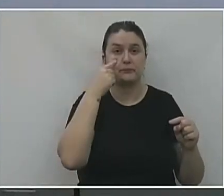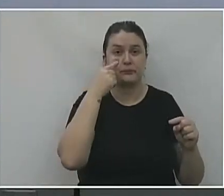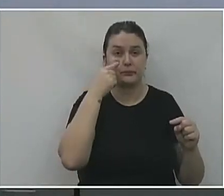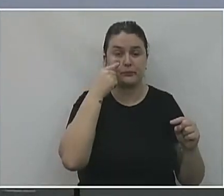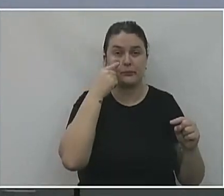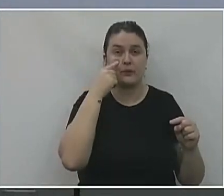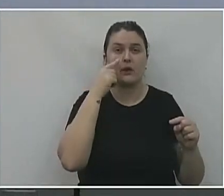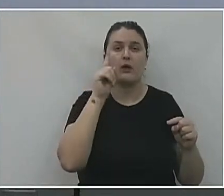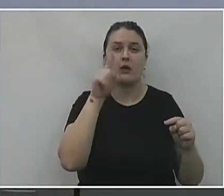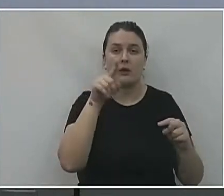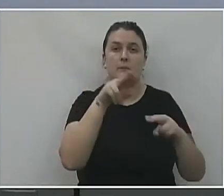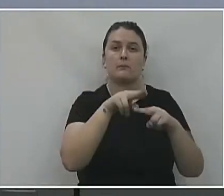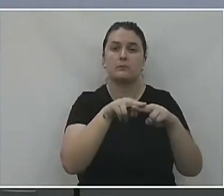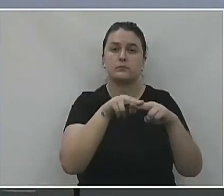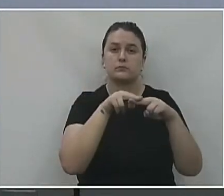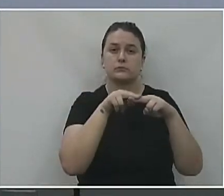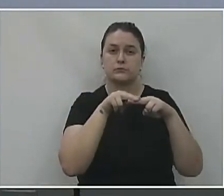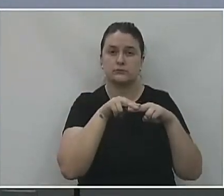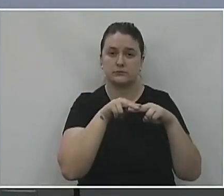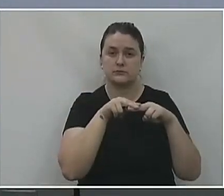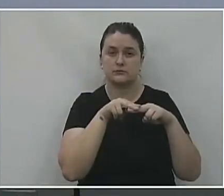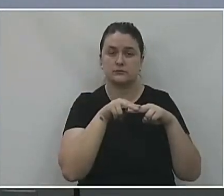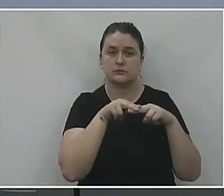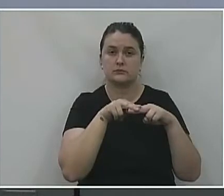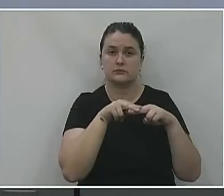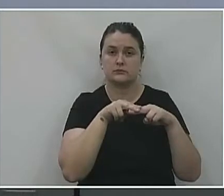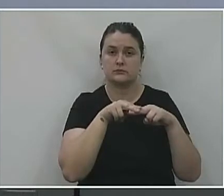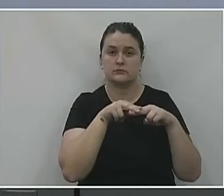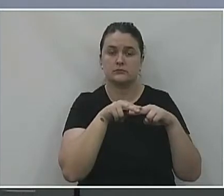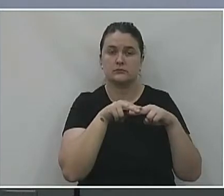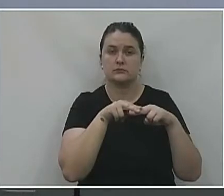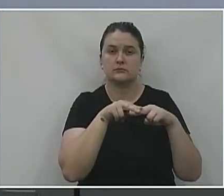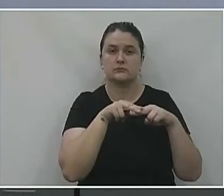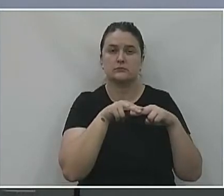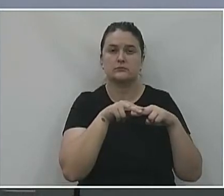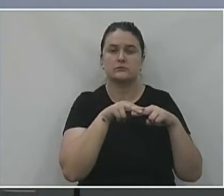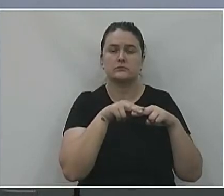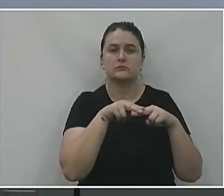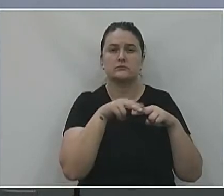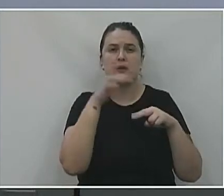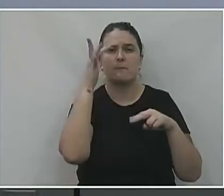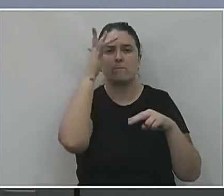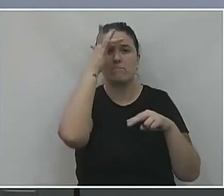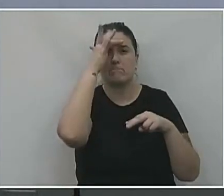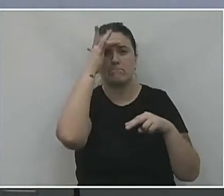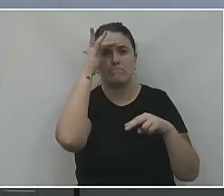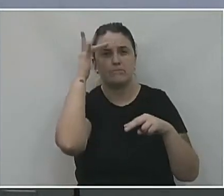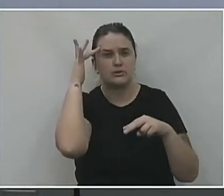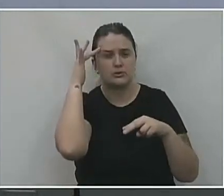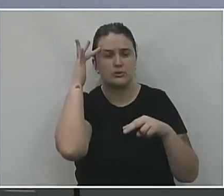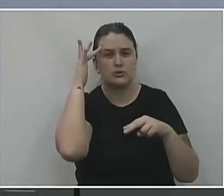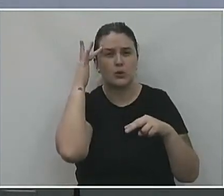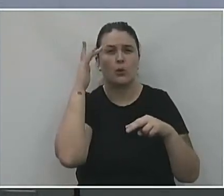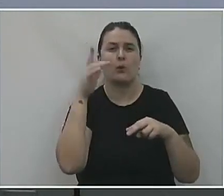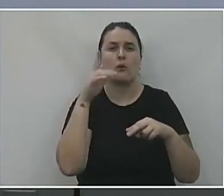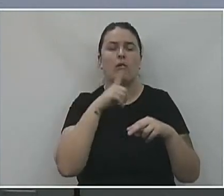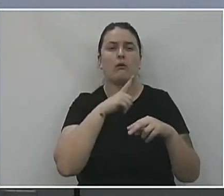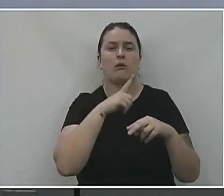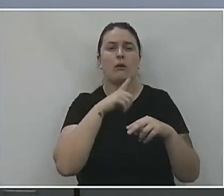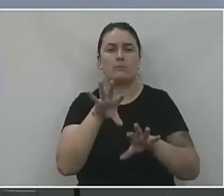aqui, ele é decorrente dos casos positivados que não eram computados